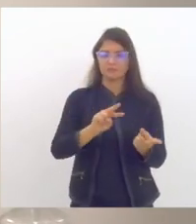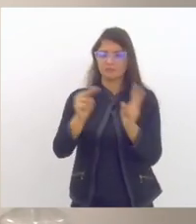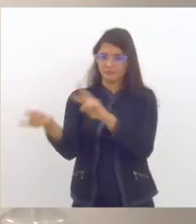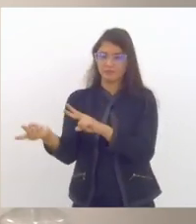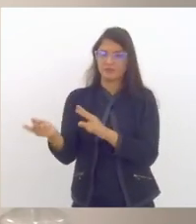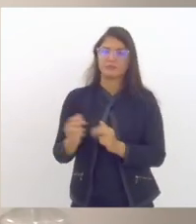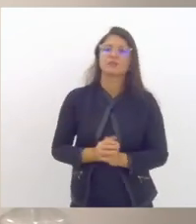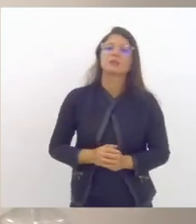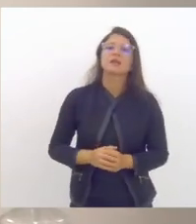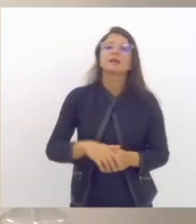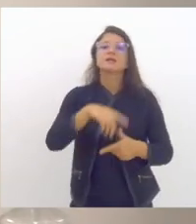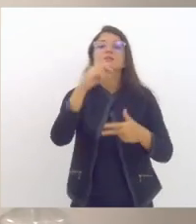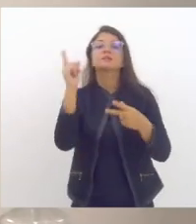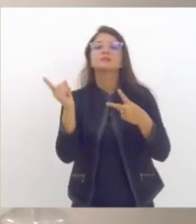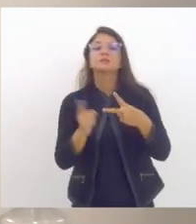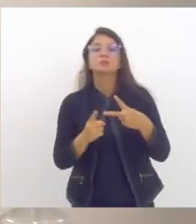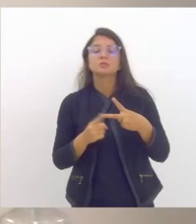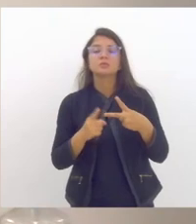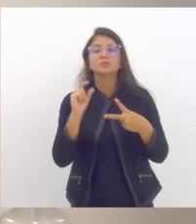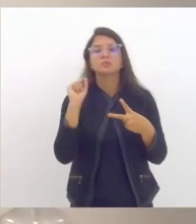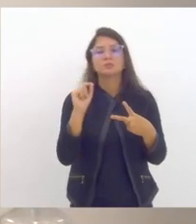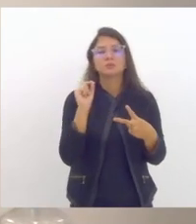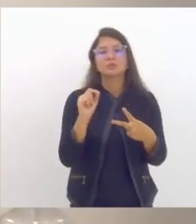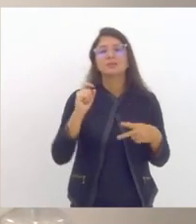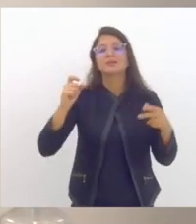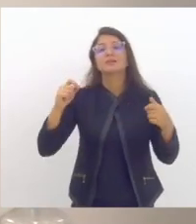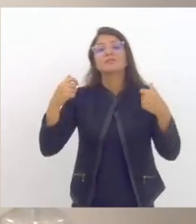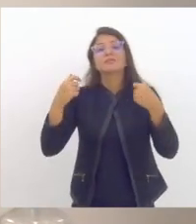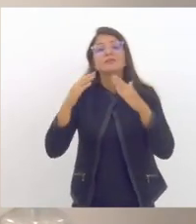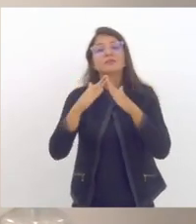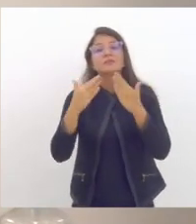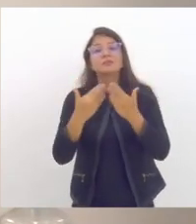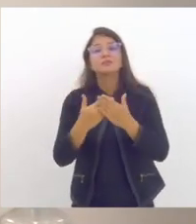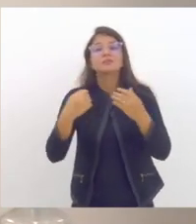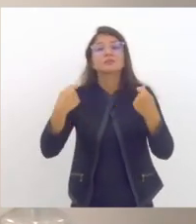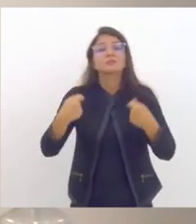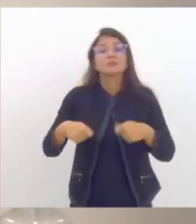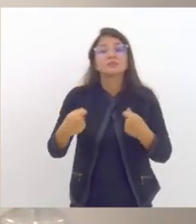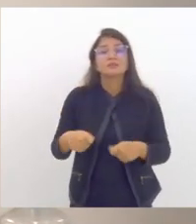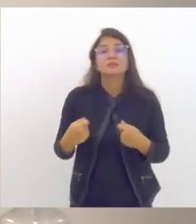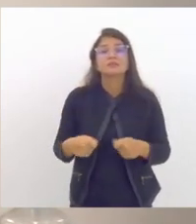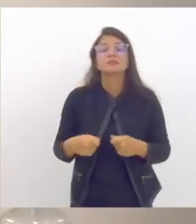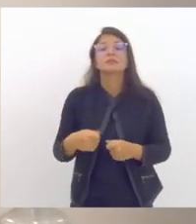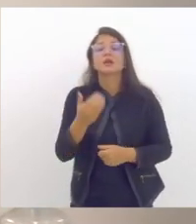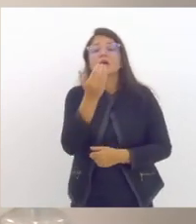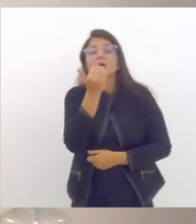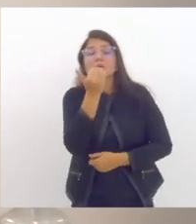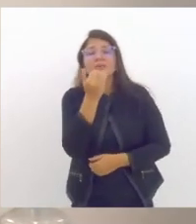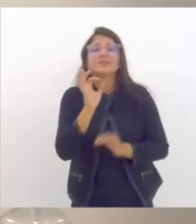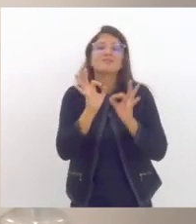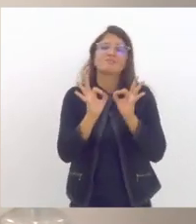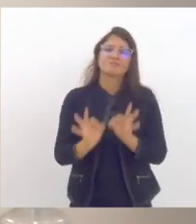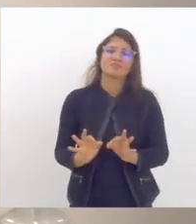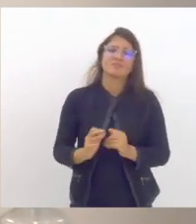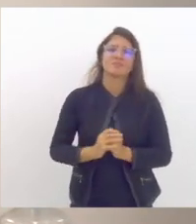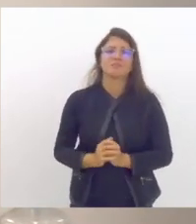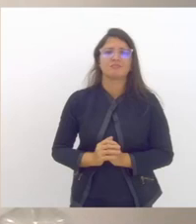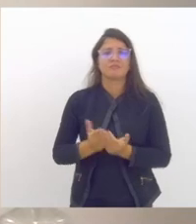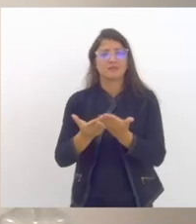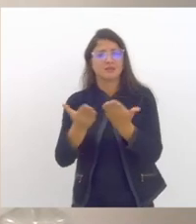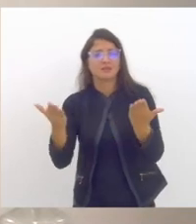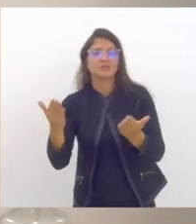segundo é da necessidade da escola é garantir alimentação adequada para todos os seus